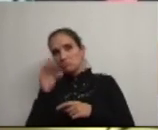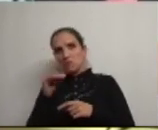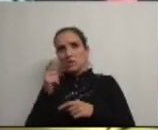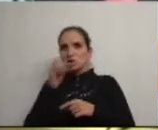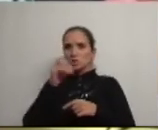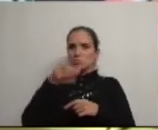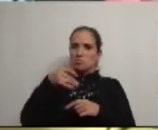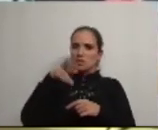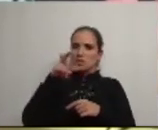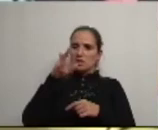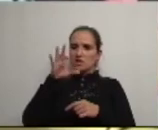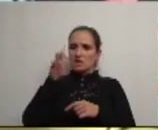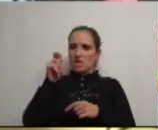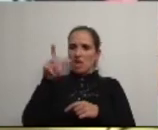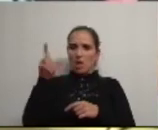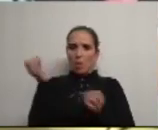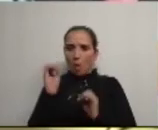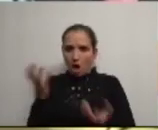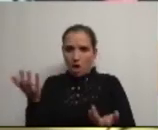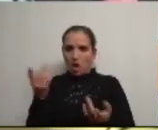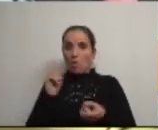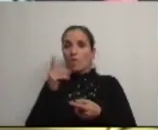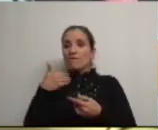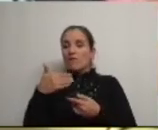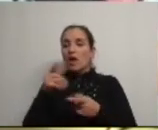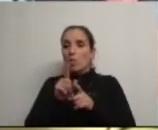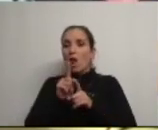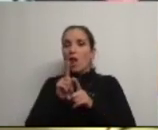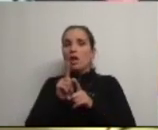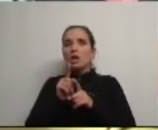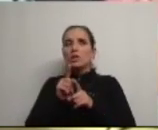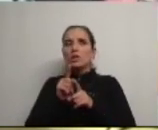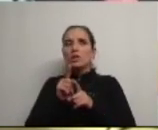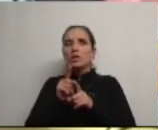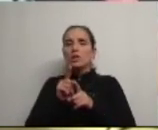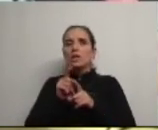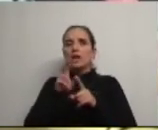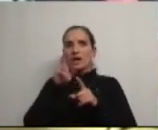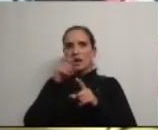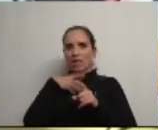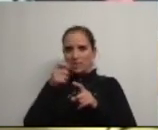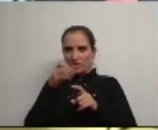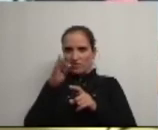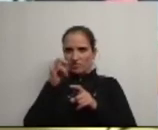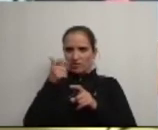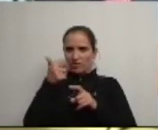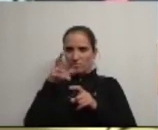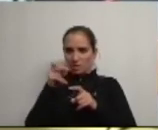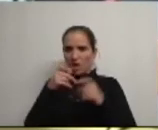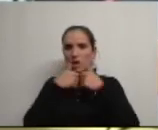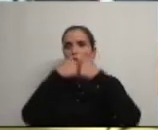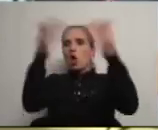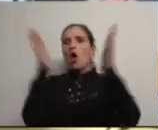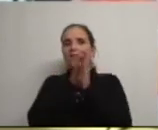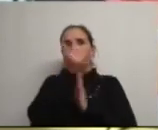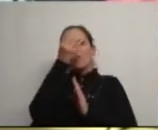Espinhal não tem e muitas outras zonas não têm aquilo que nós vamos levar é uma rede de fibra óptica a todos as 20